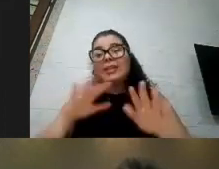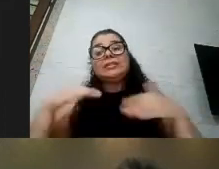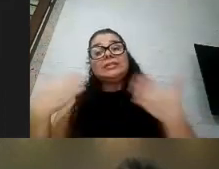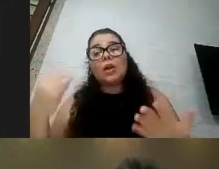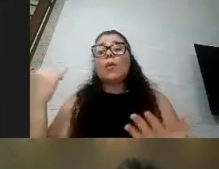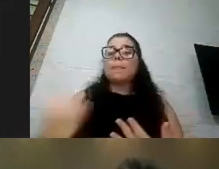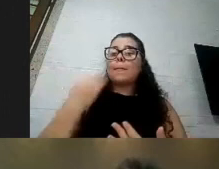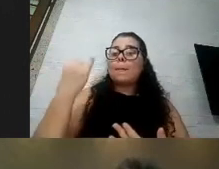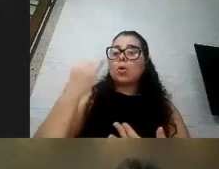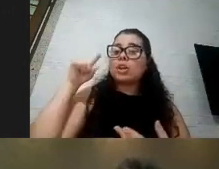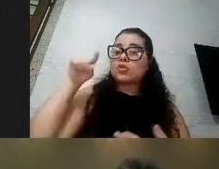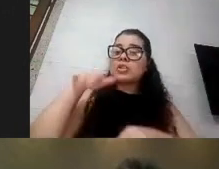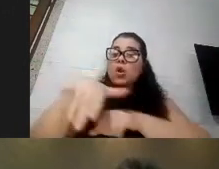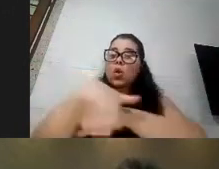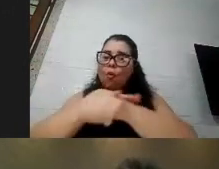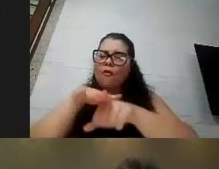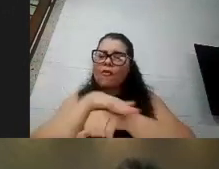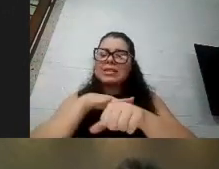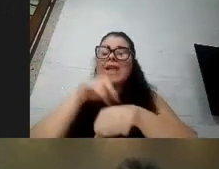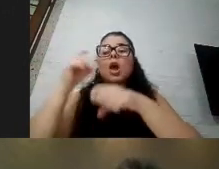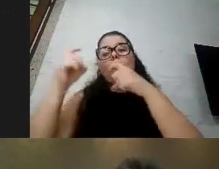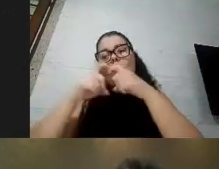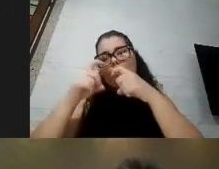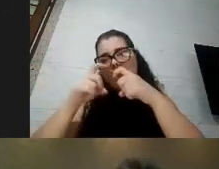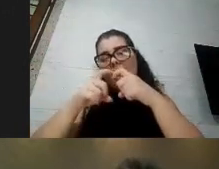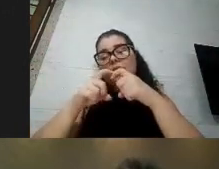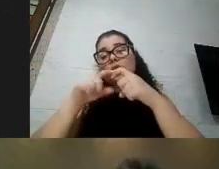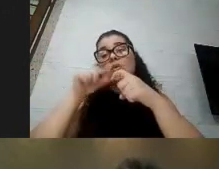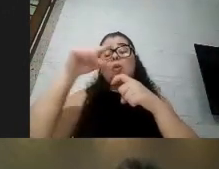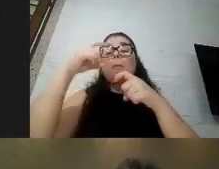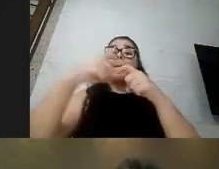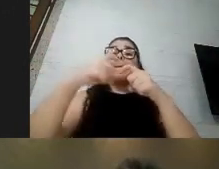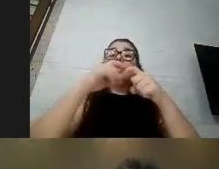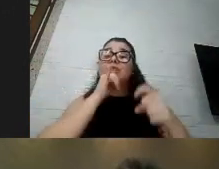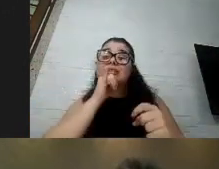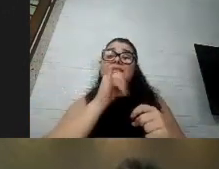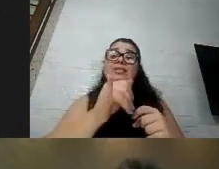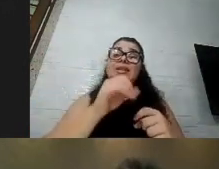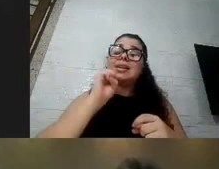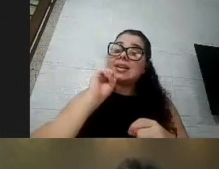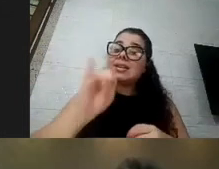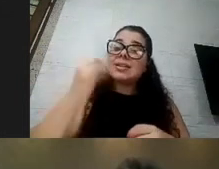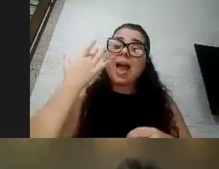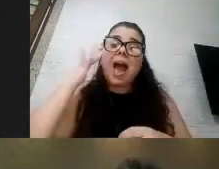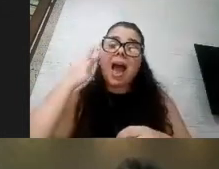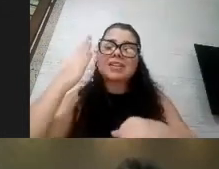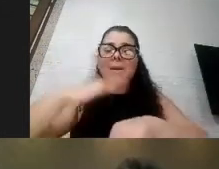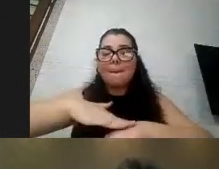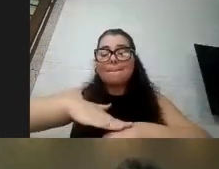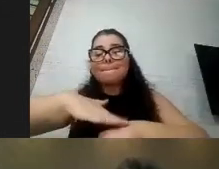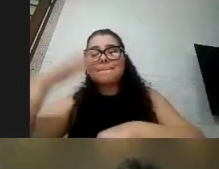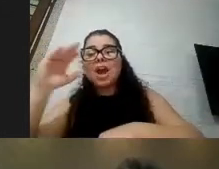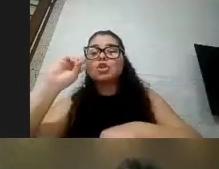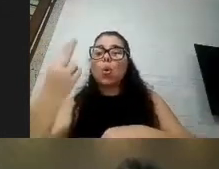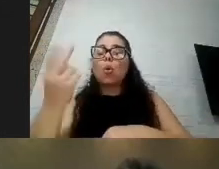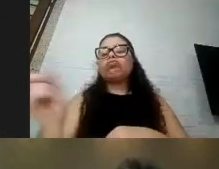saber se ele a consideraria com maior risco principalmente nas questões respiratórias ou não não